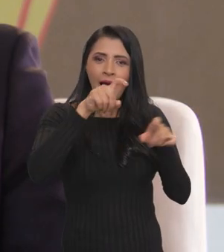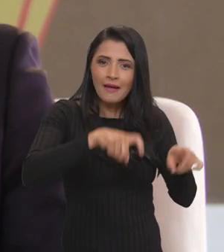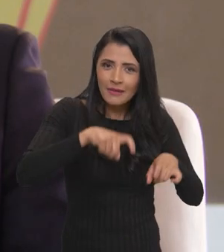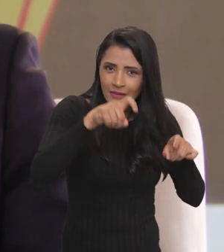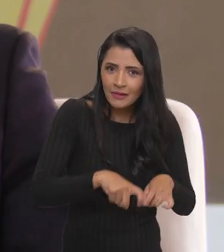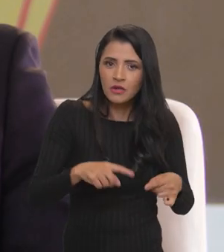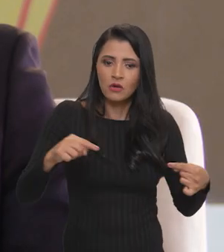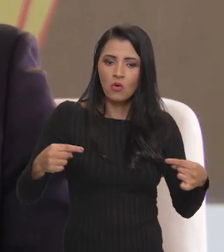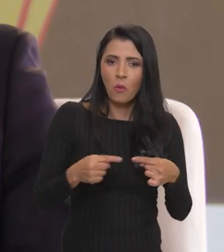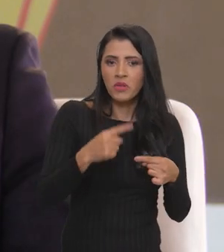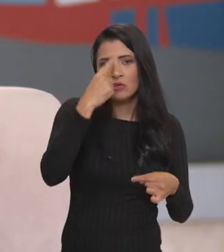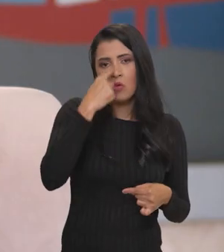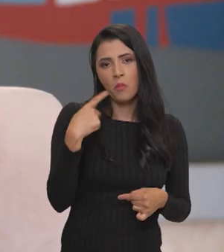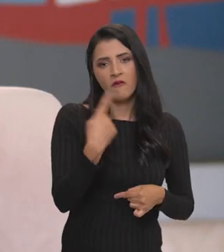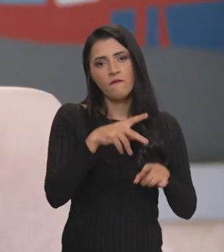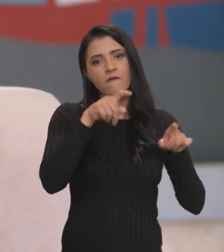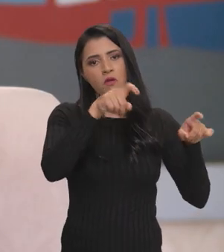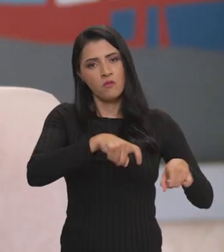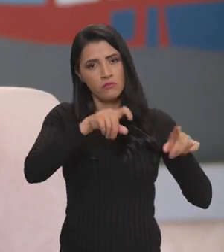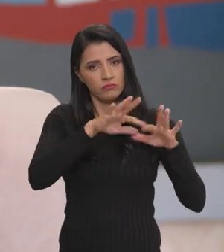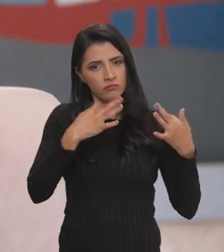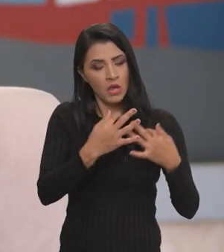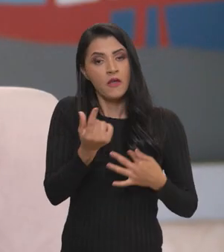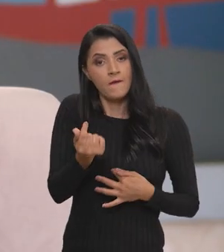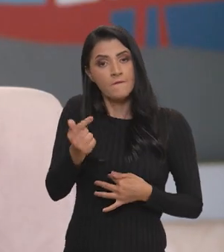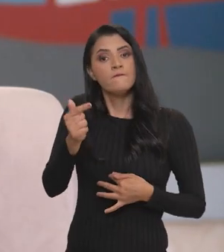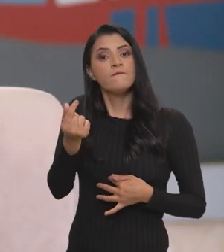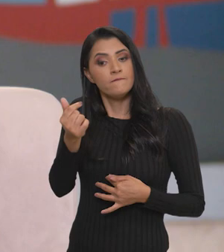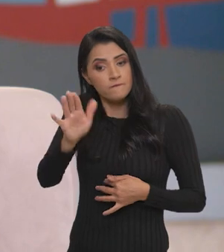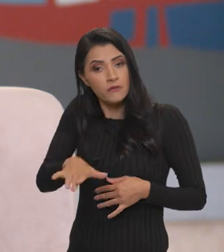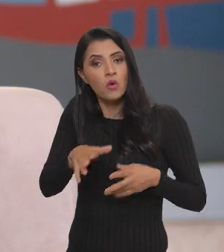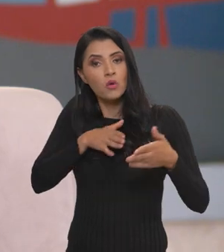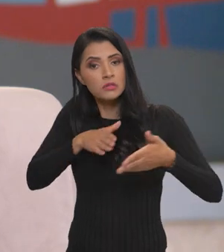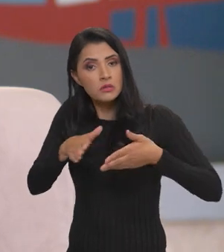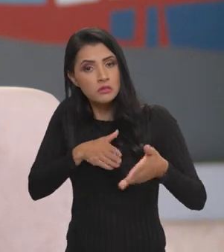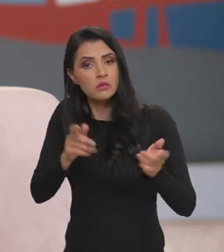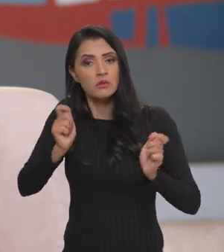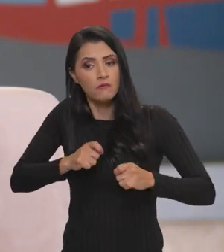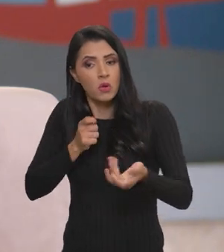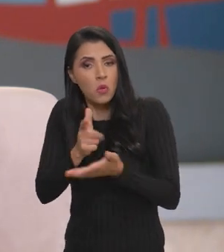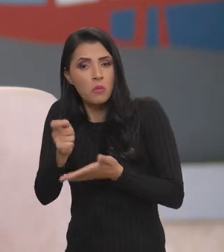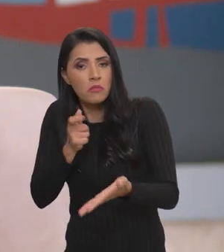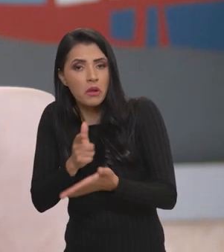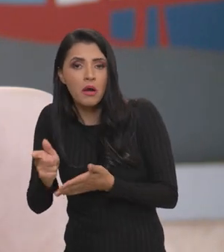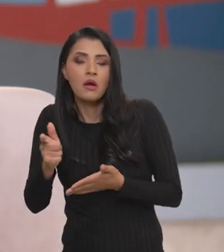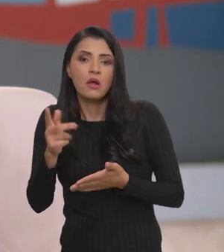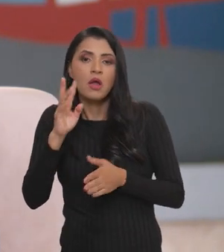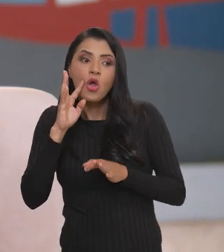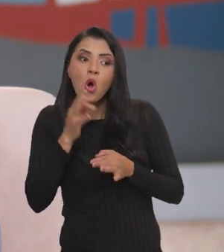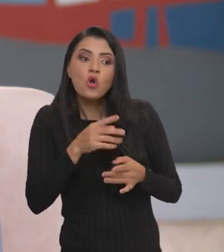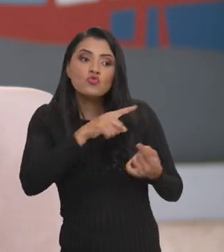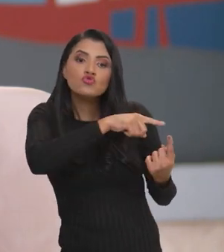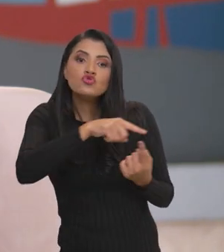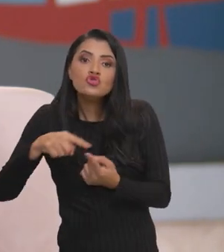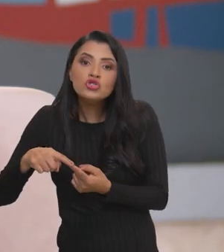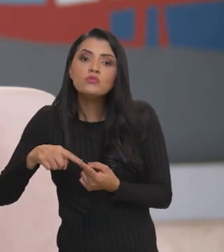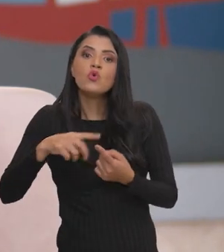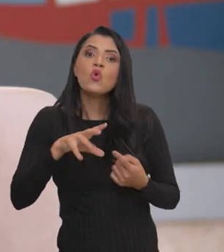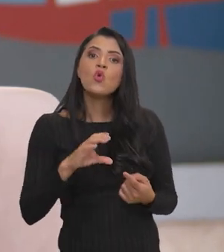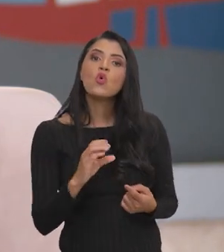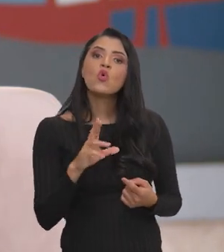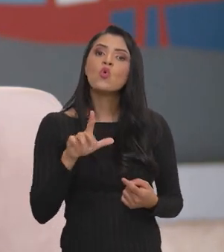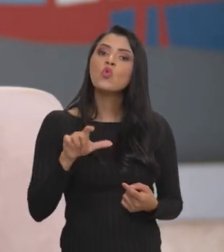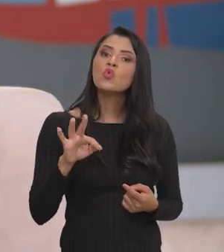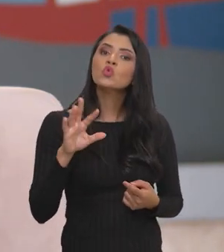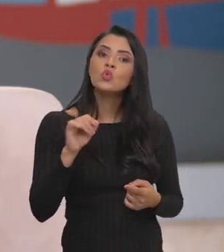e implementos agrícolas na escala da agricultura familiar, com preços acessíveis para a agricultura familiar e que olhe para tipo de cultura,